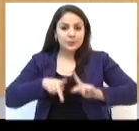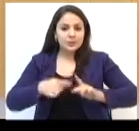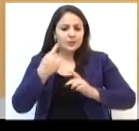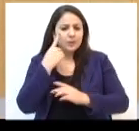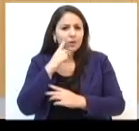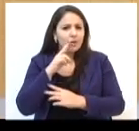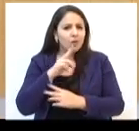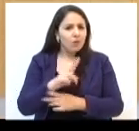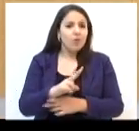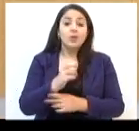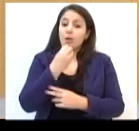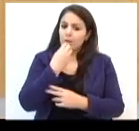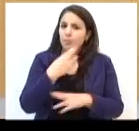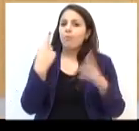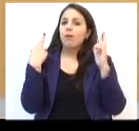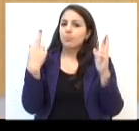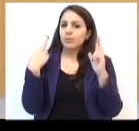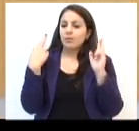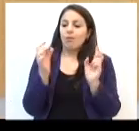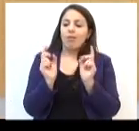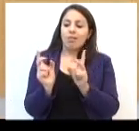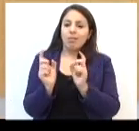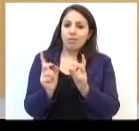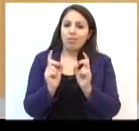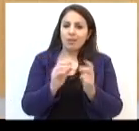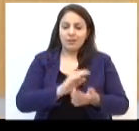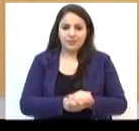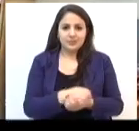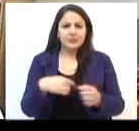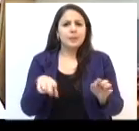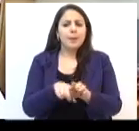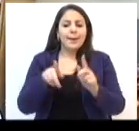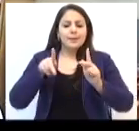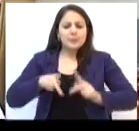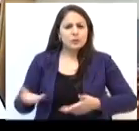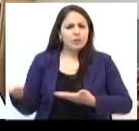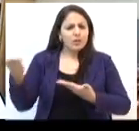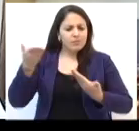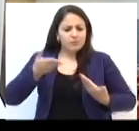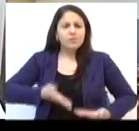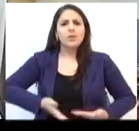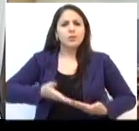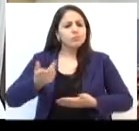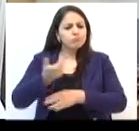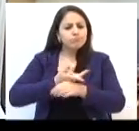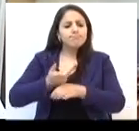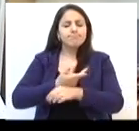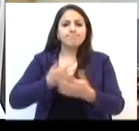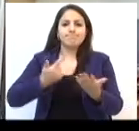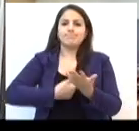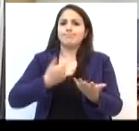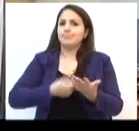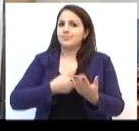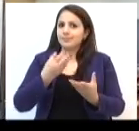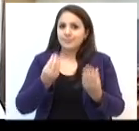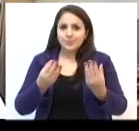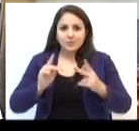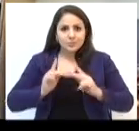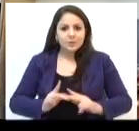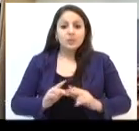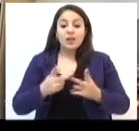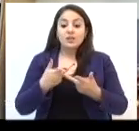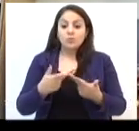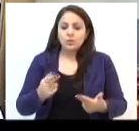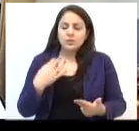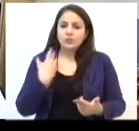os expositores, é boa a expectativa de venda. O pessoal está vindo mesmo em massa atrás dos livros, porque todas as condições que nós